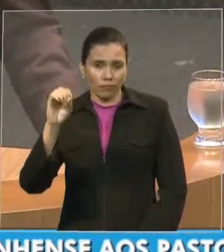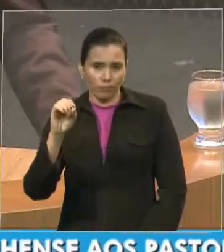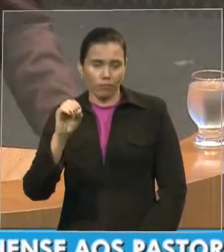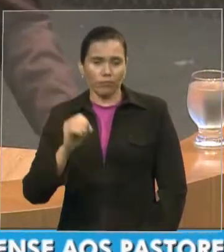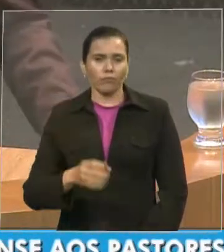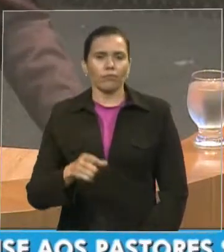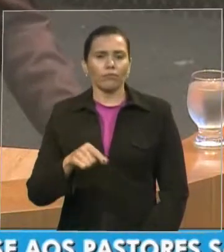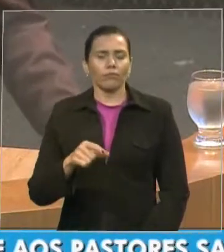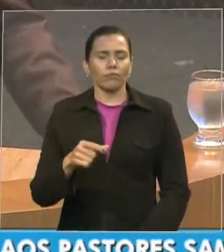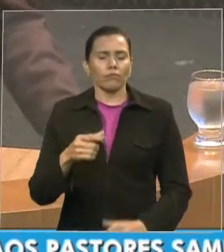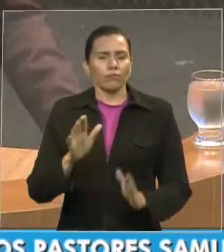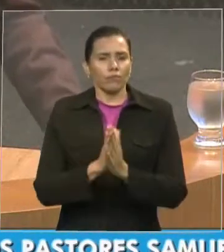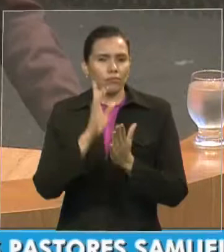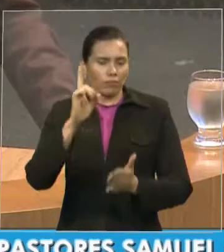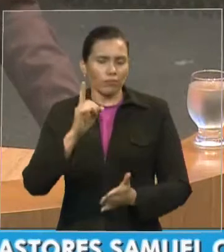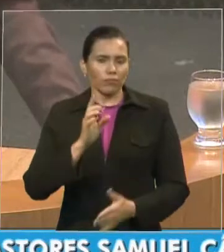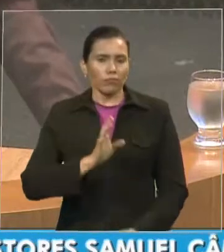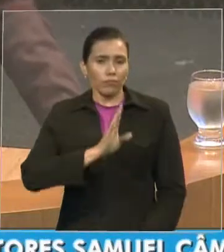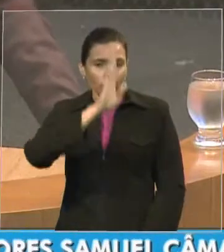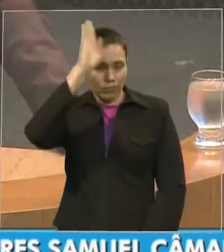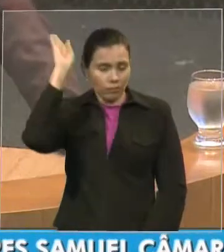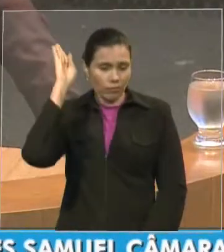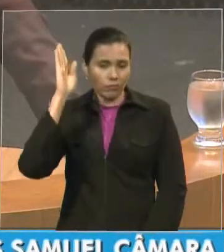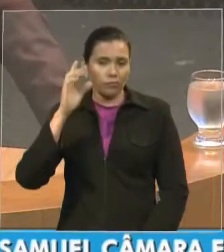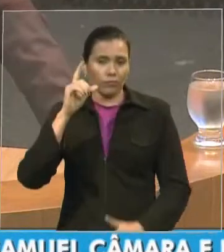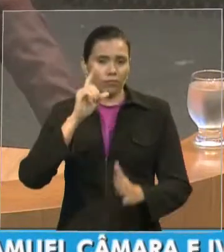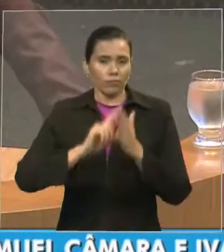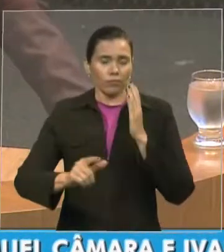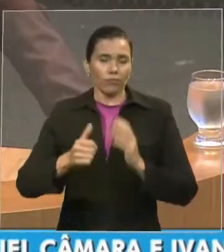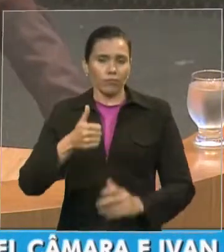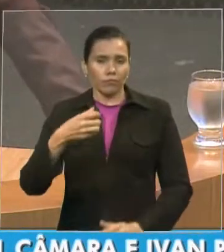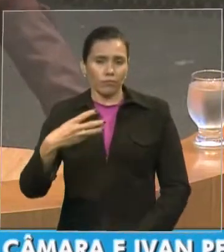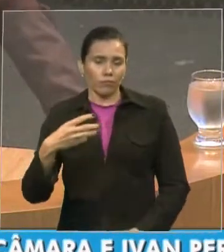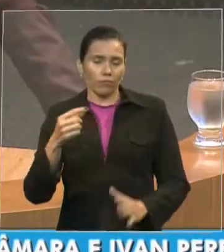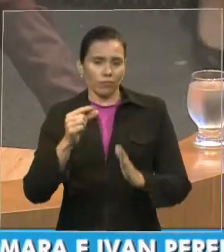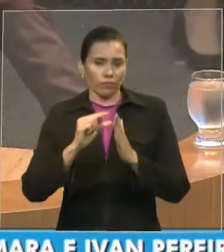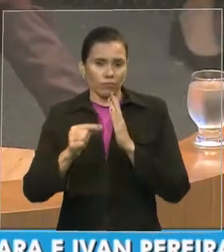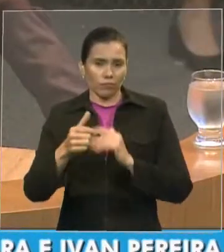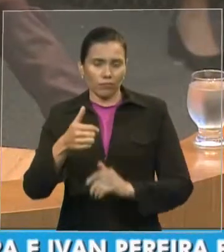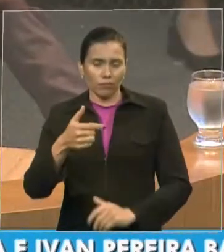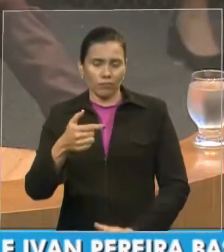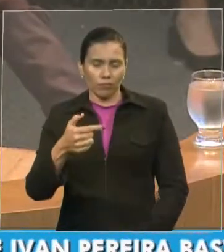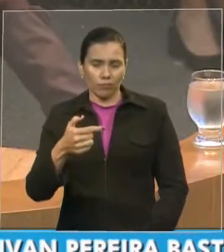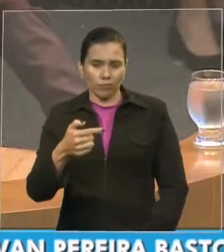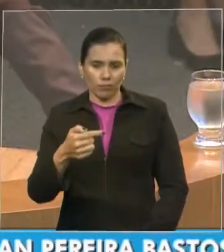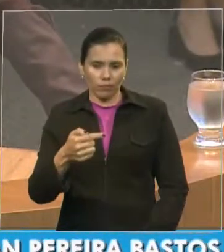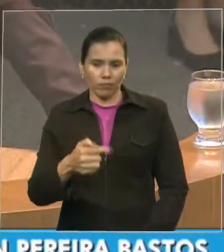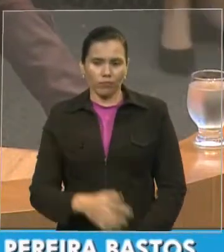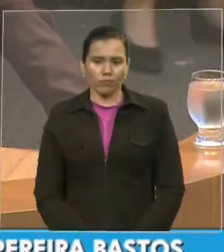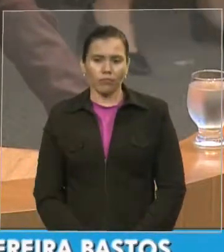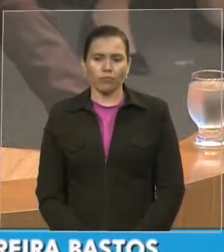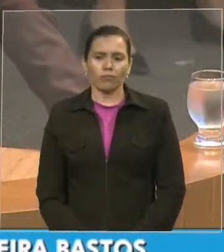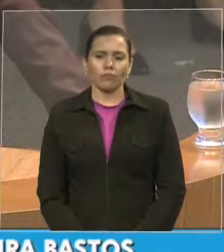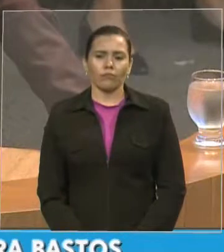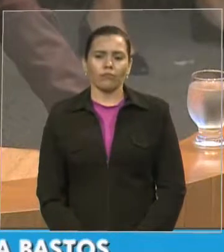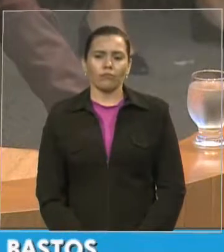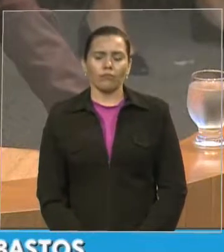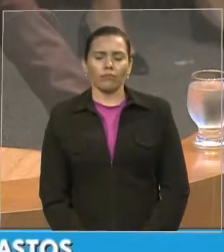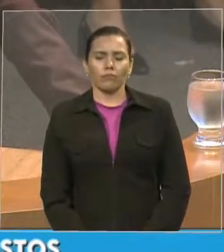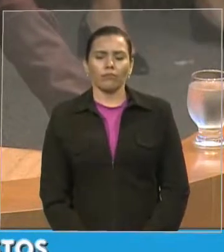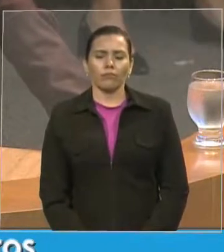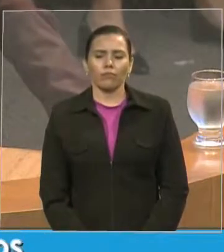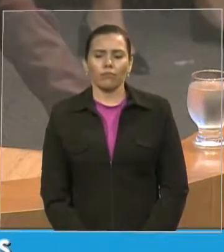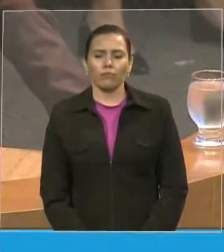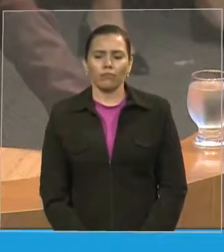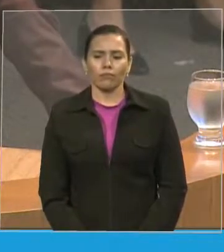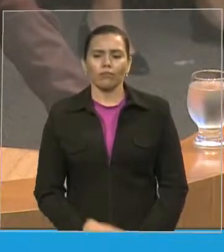7 ele faz questão de dizer que nós devemos dar a cada um o que lhe é devido a quem